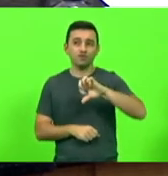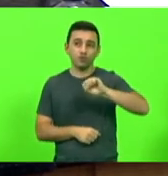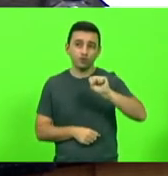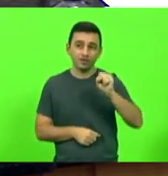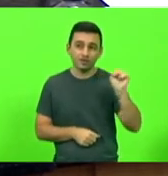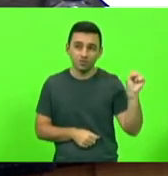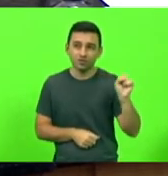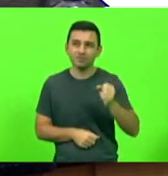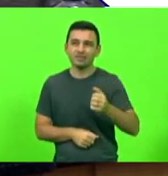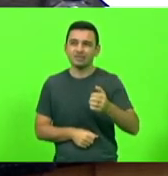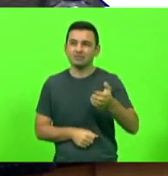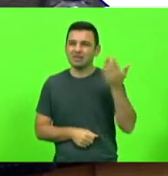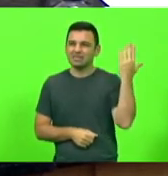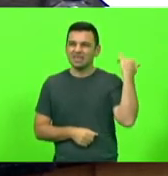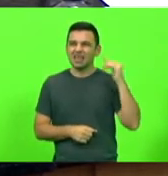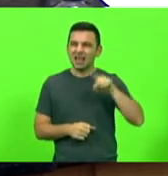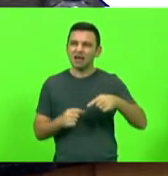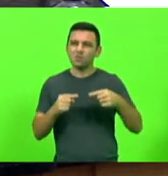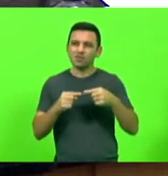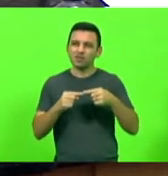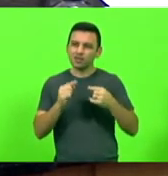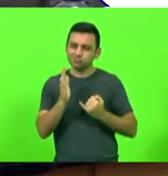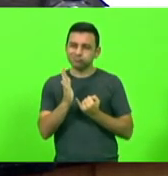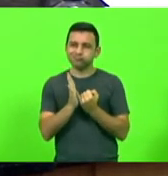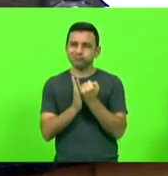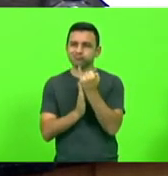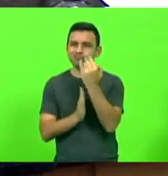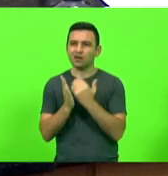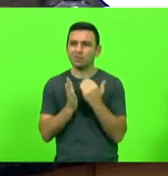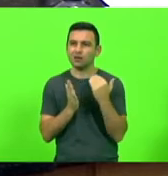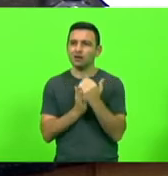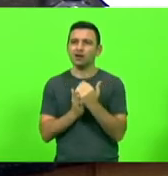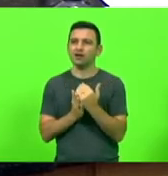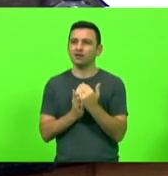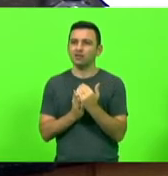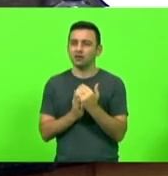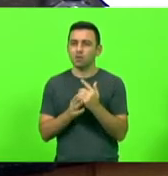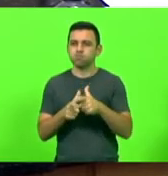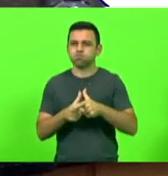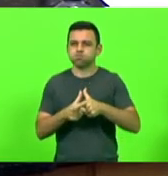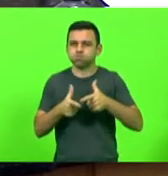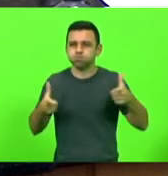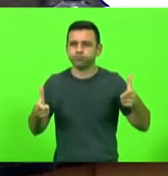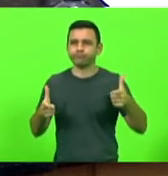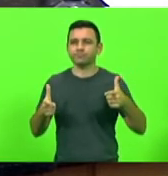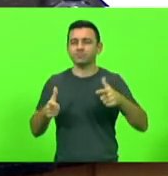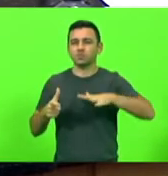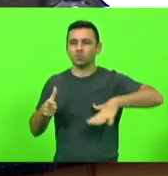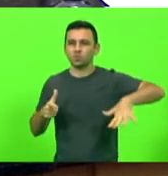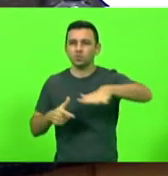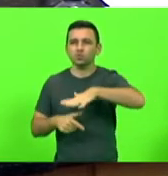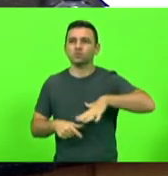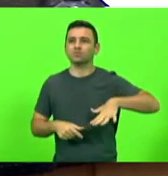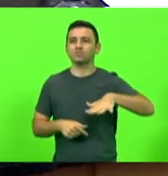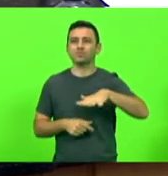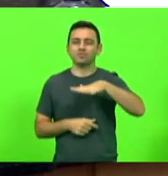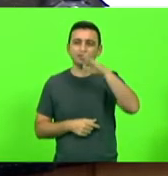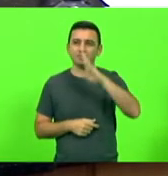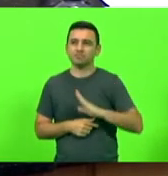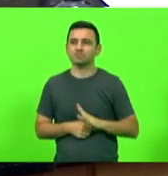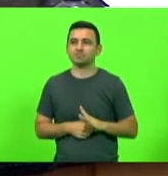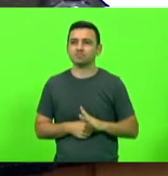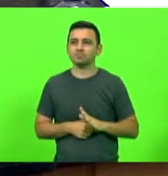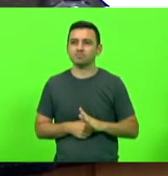Constituição inflacionista, uma Constituição que inchou o Estado brasileiro, ela conseguiu fazer isso,